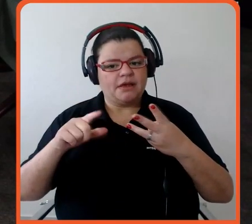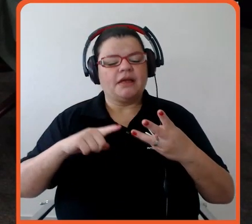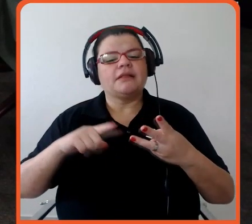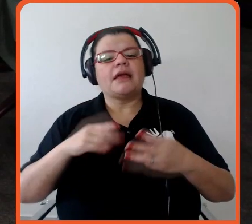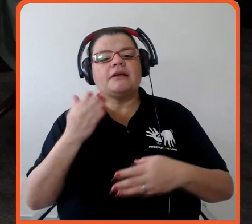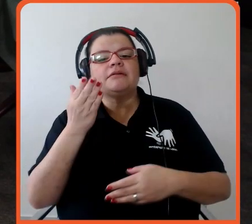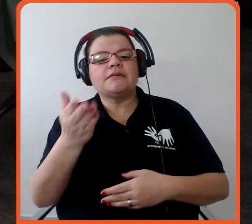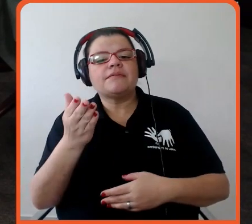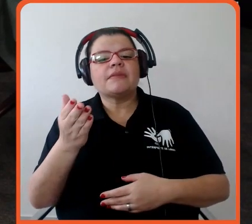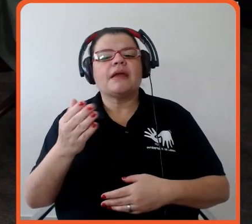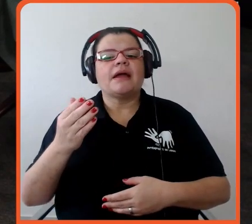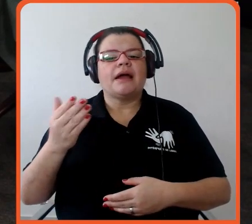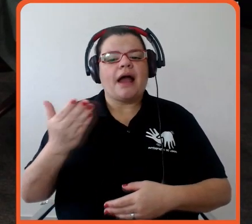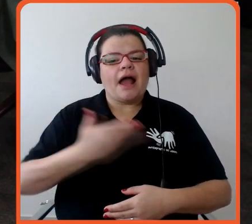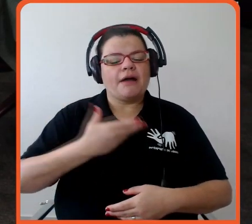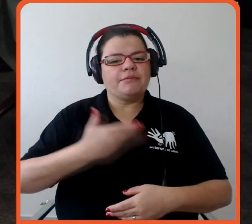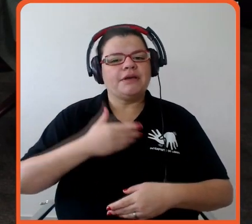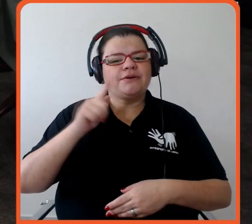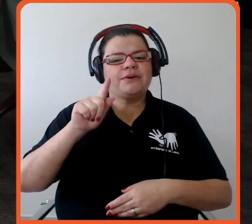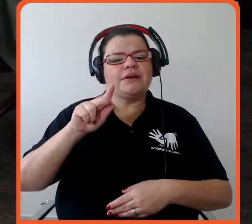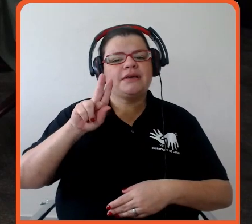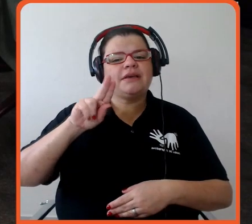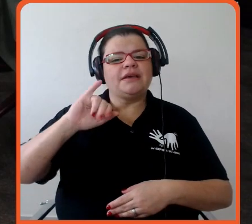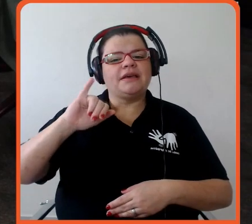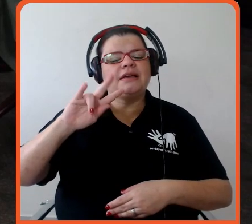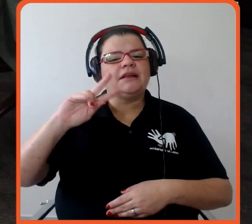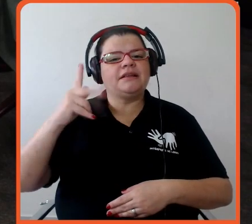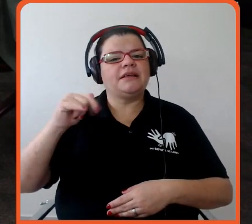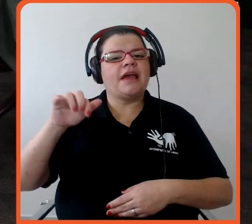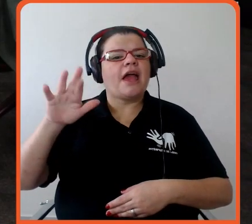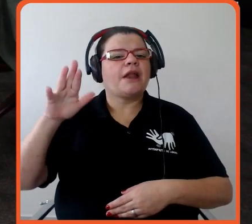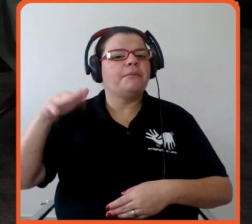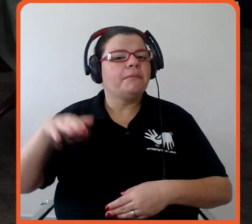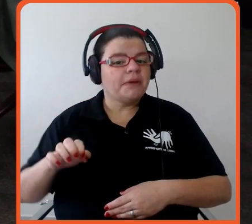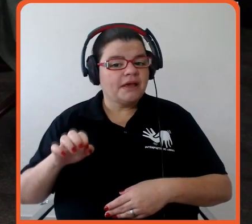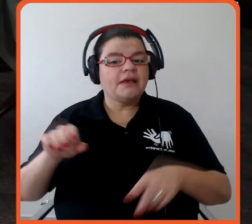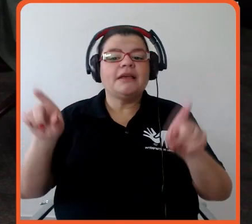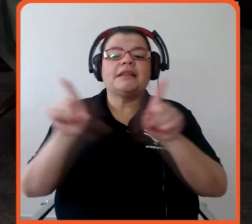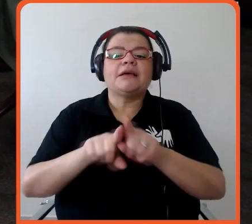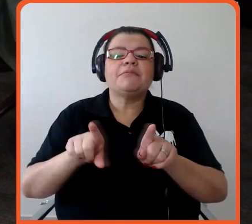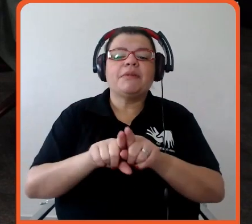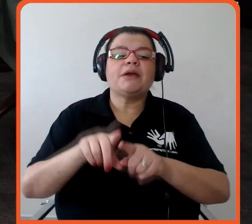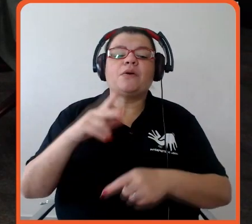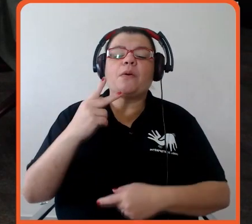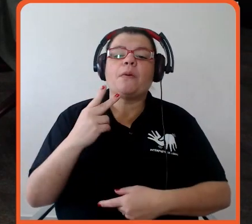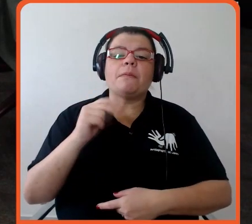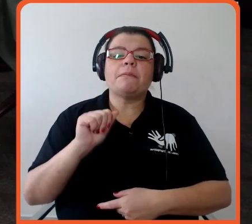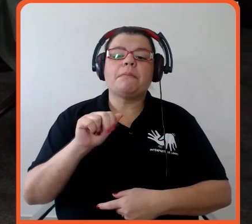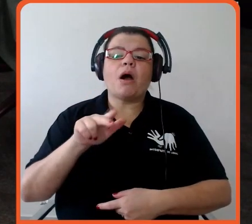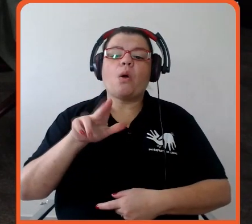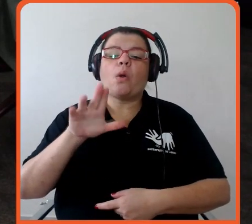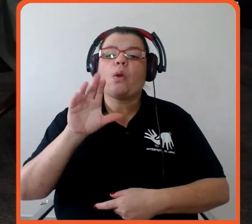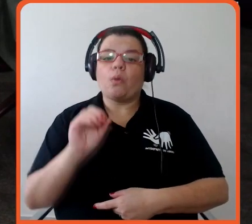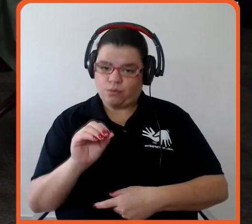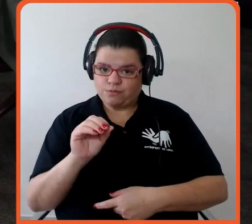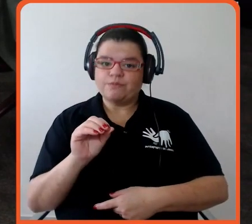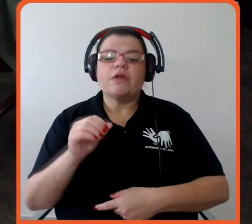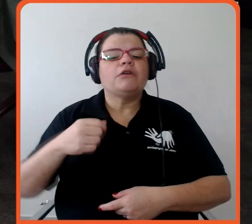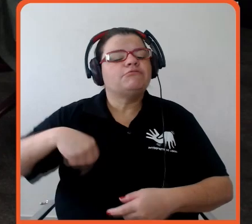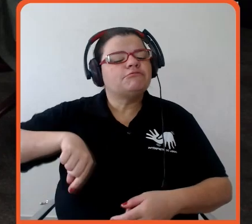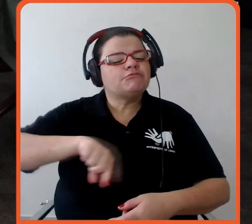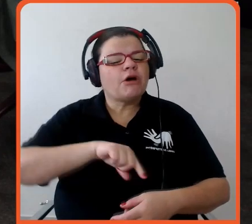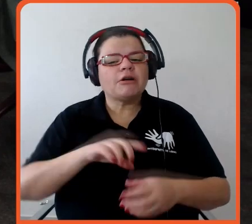CEO da Malve e com o Paulo, que é da Mafrig. Então a gente não poderia estar em melhor